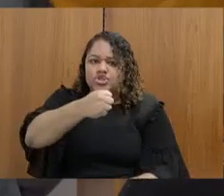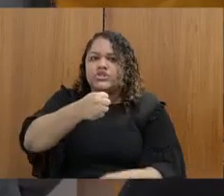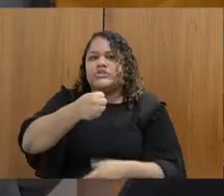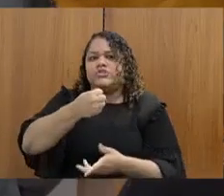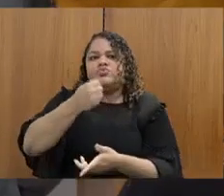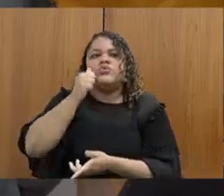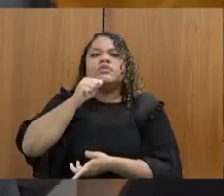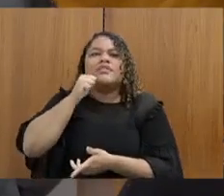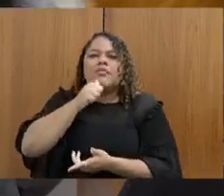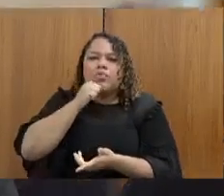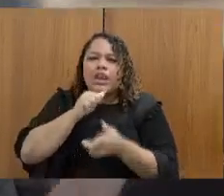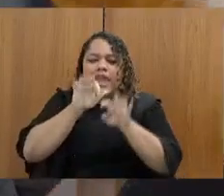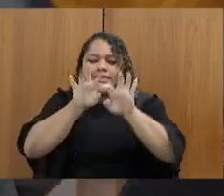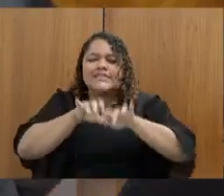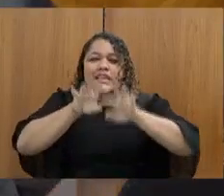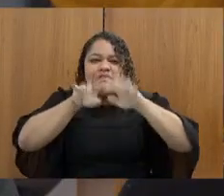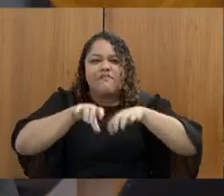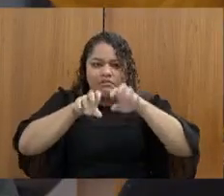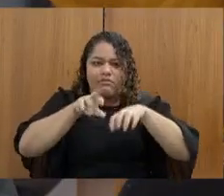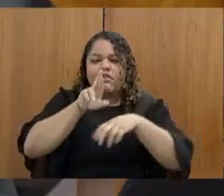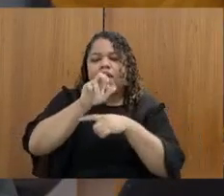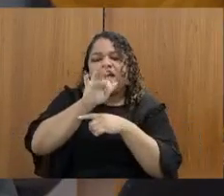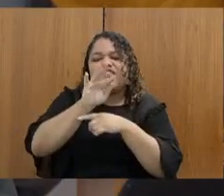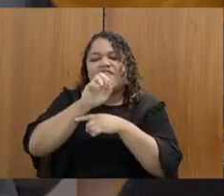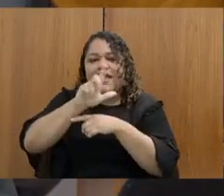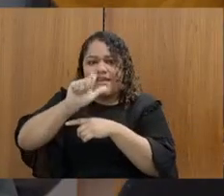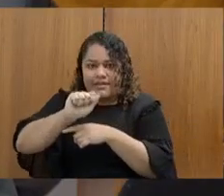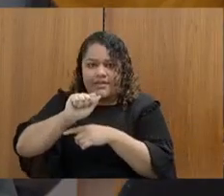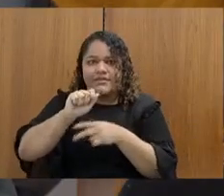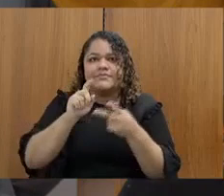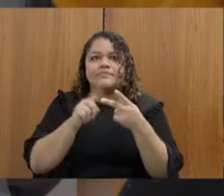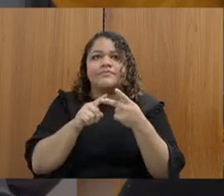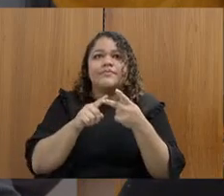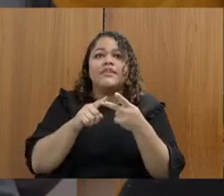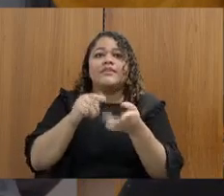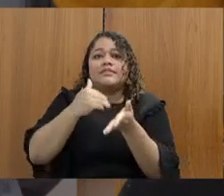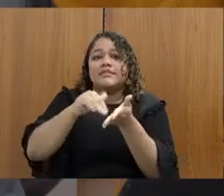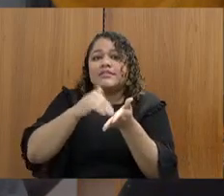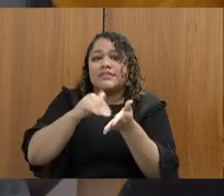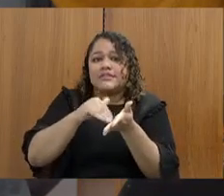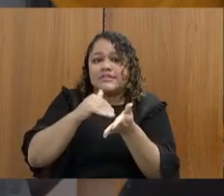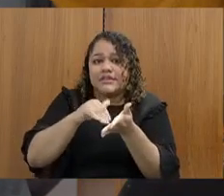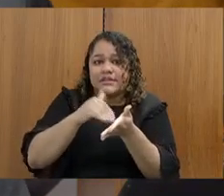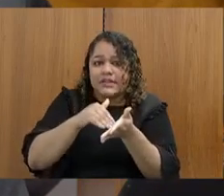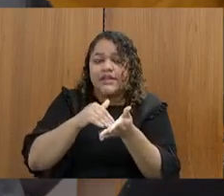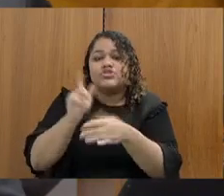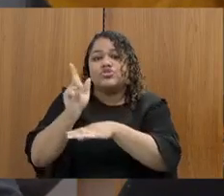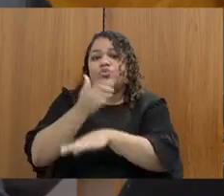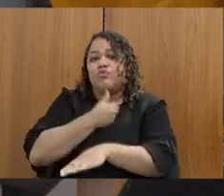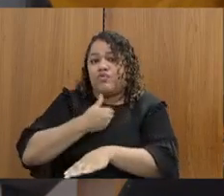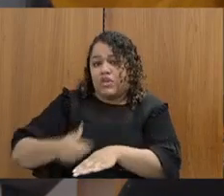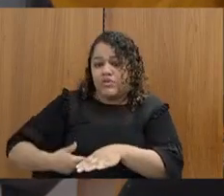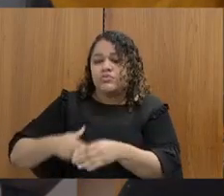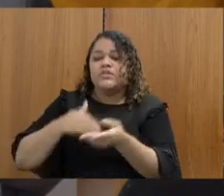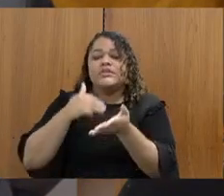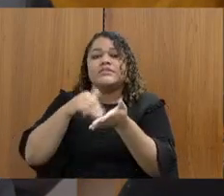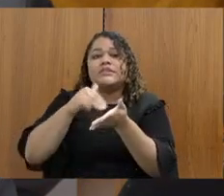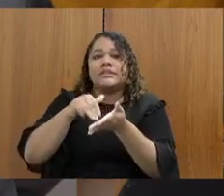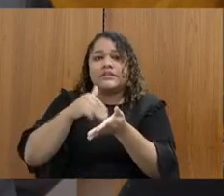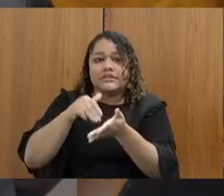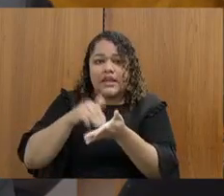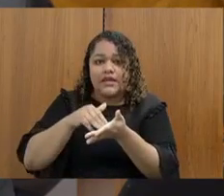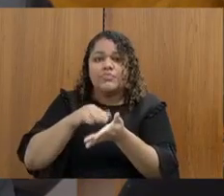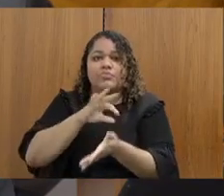aqui da chefe da Polícia Civil, do secretário de governo e da secretária de Planejamento e Gestão, que estão, inclusive, convocados,